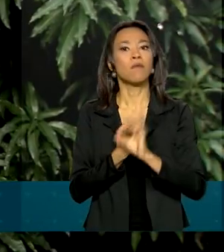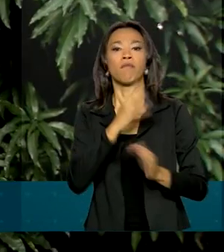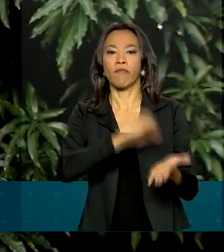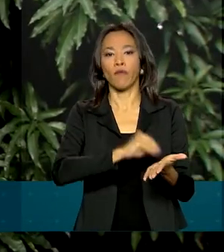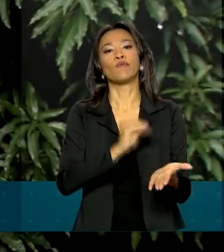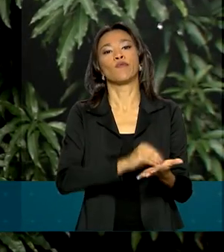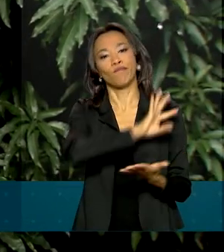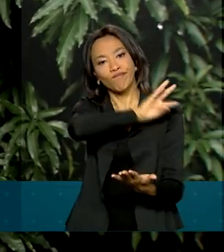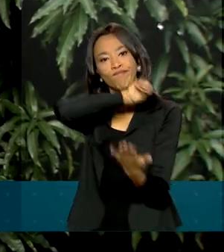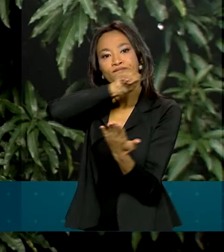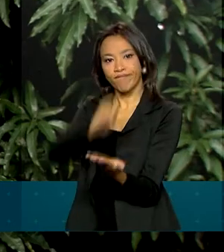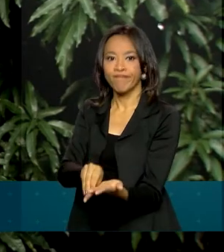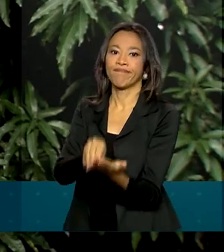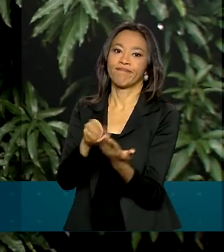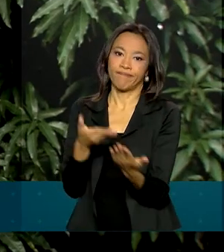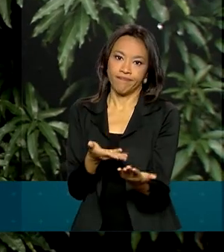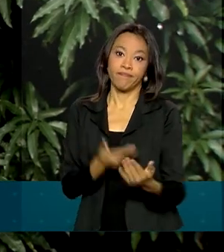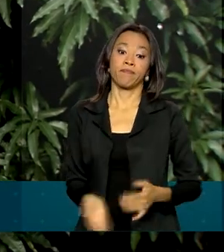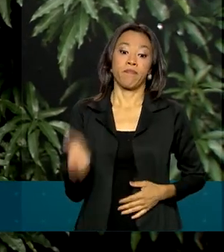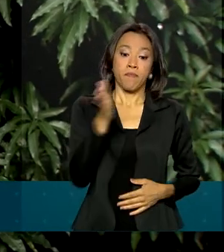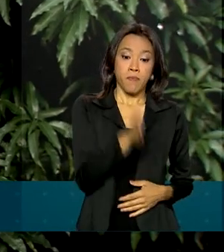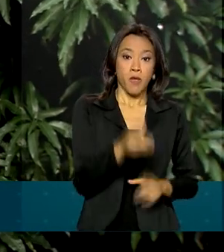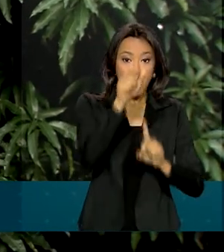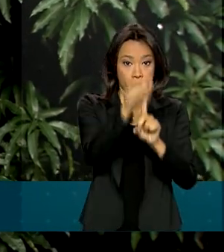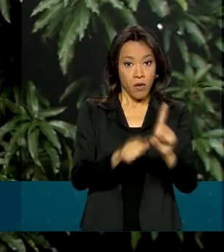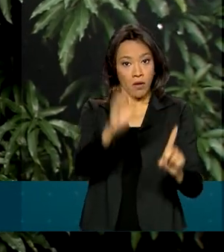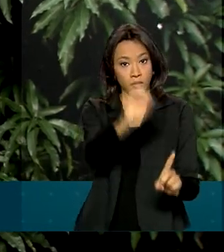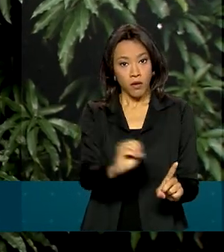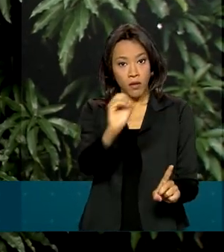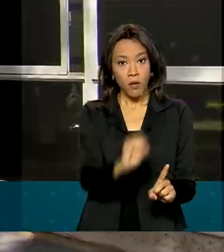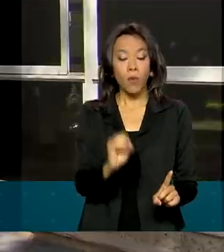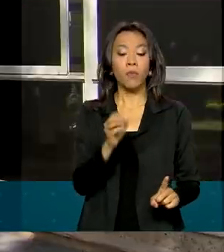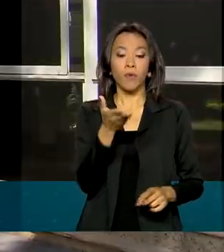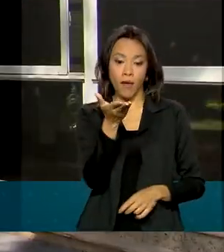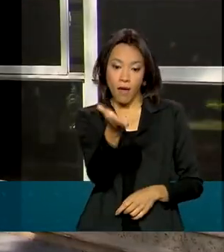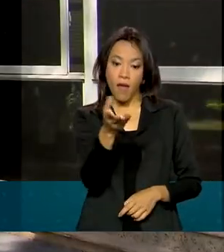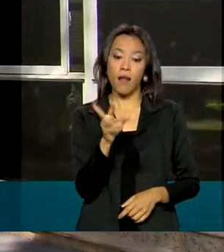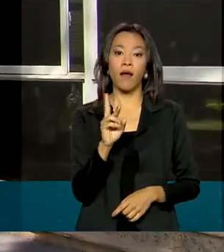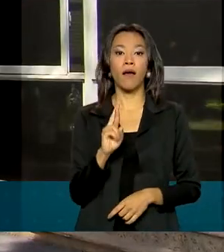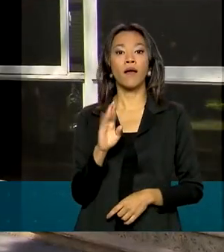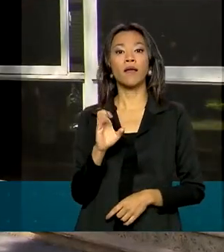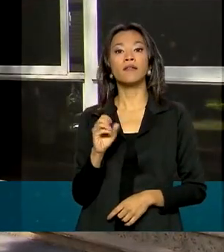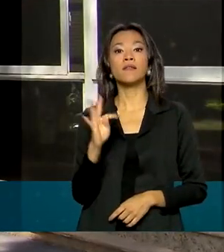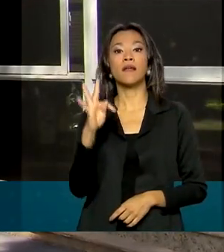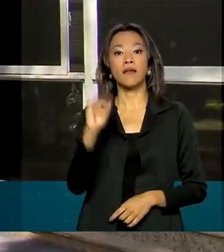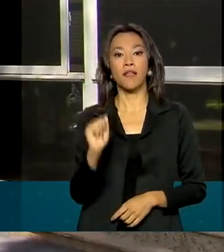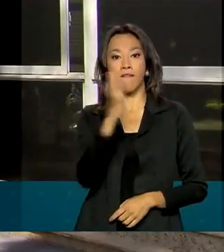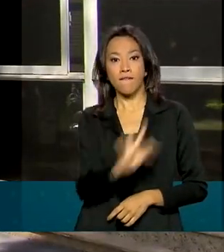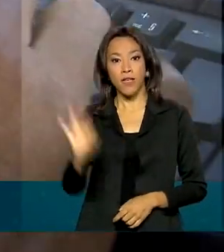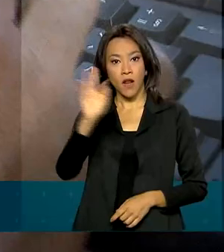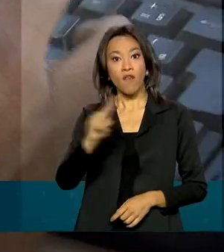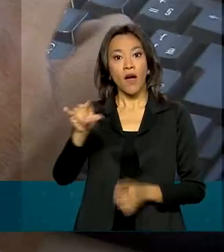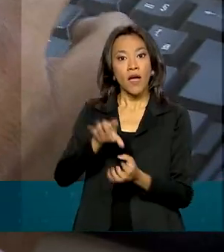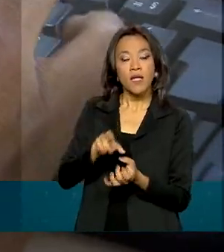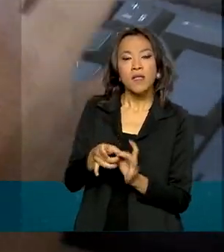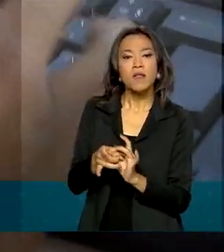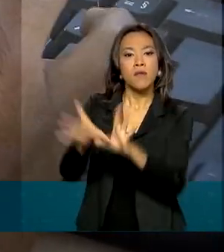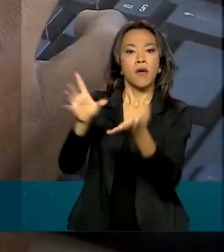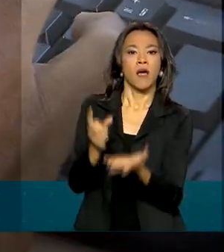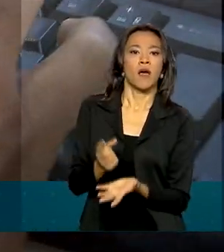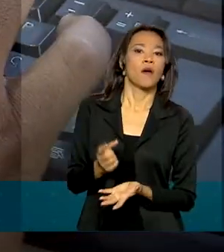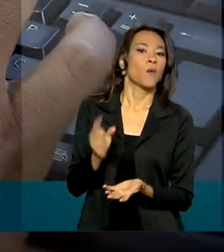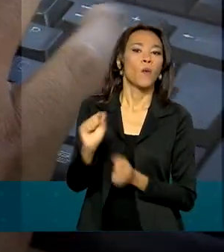A partir deste mês de outubro, a Receita Federal vai liberar as restituições para contribuintes que tenham